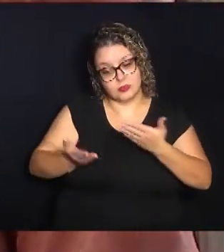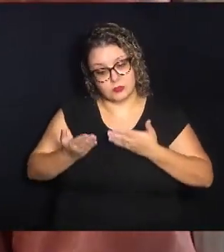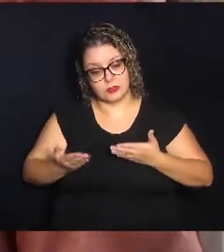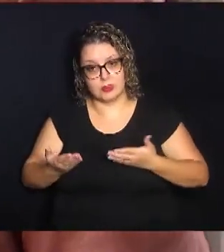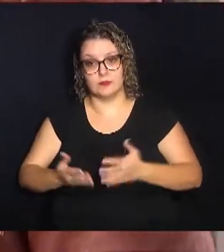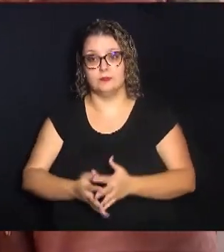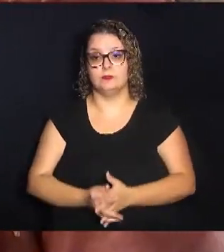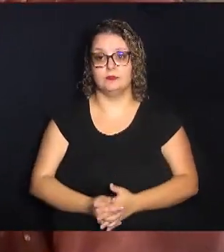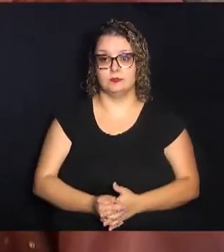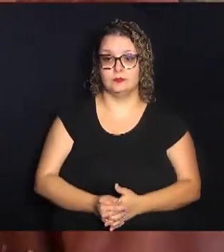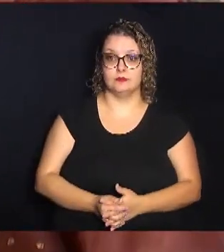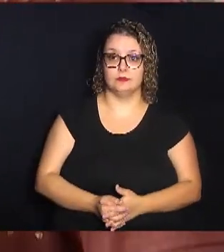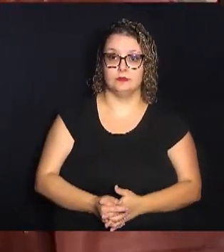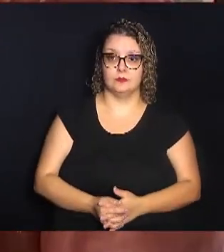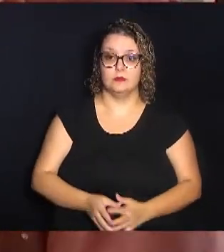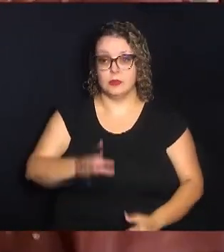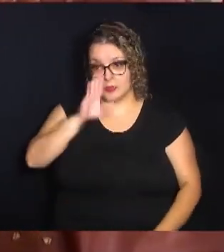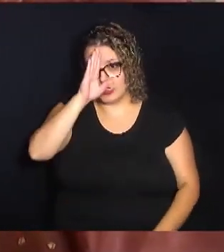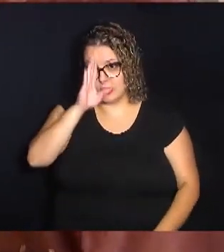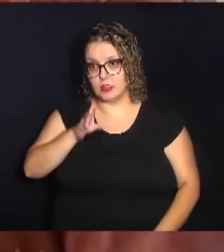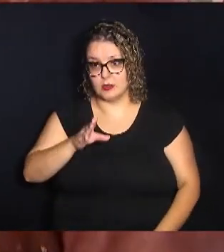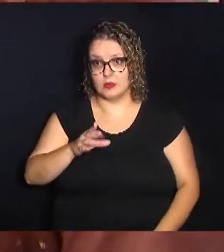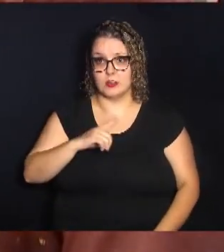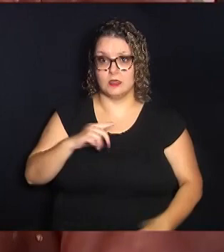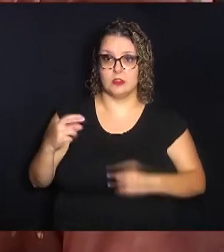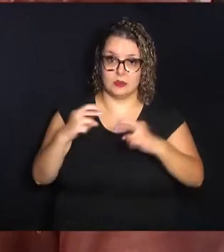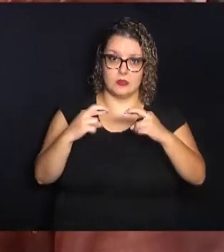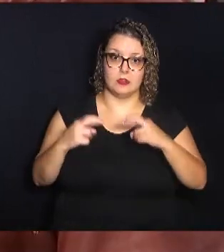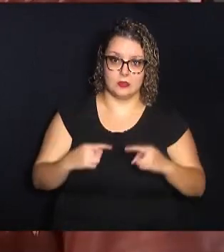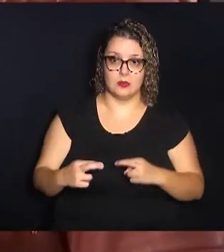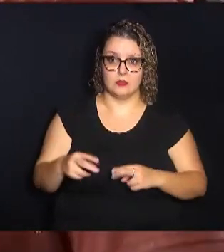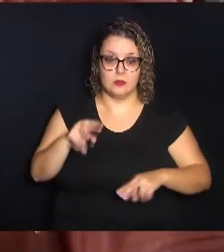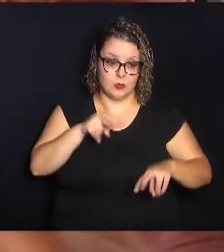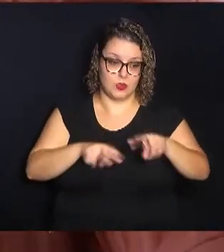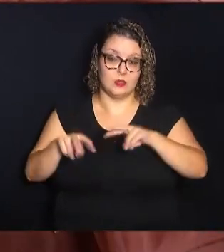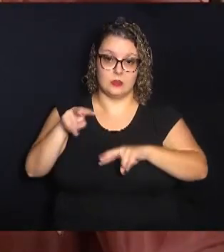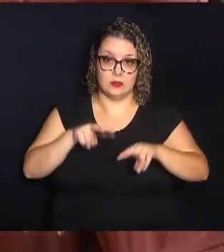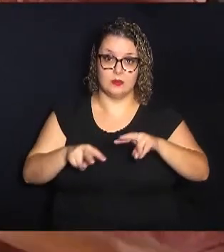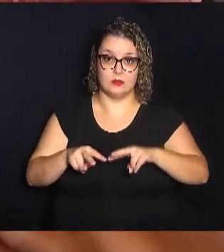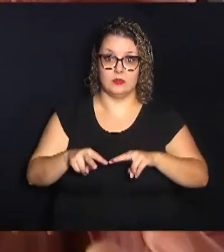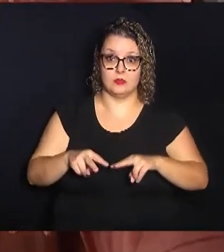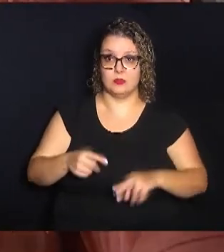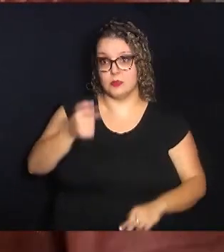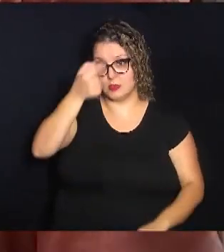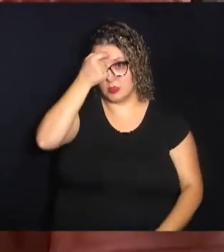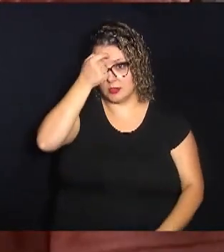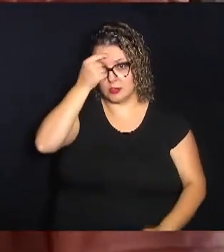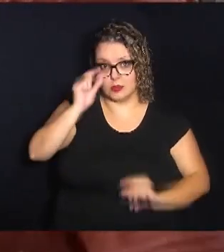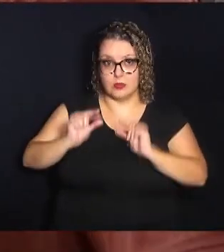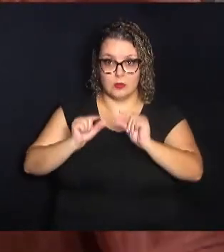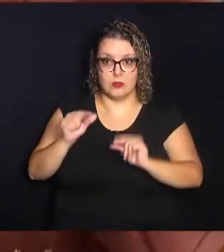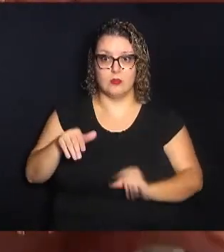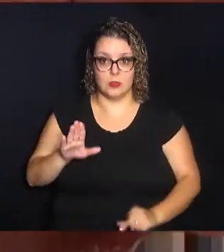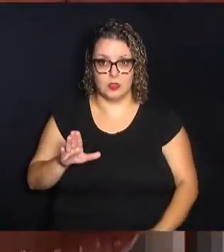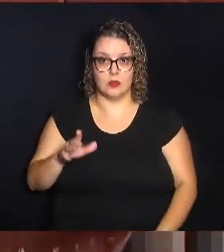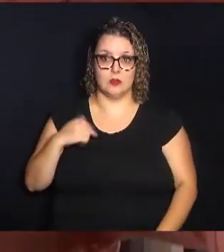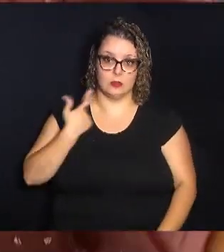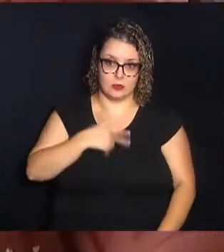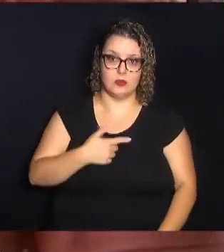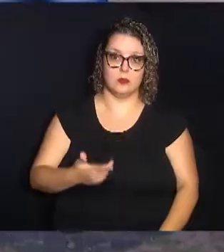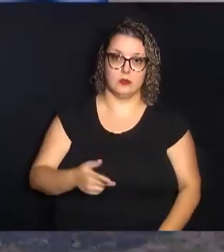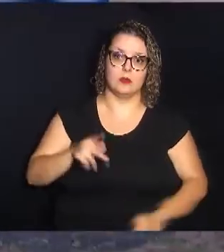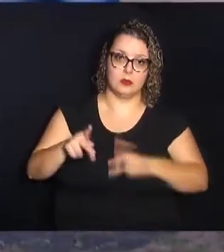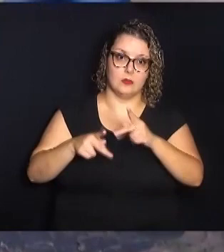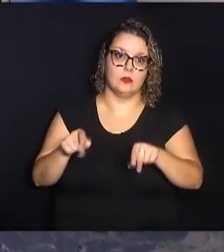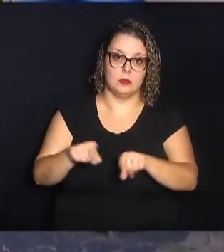é primordial ter essa vistoria e essa olhada para conscientizar um pouco mais a gente e a